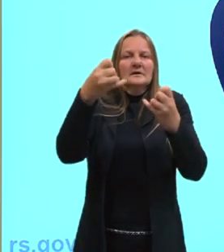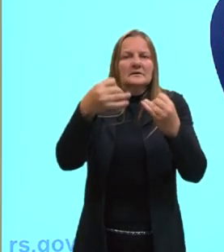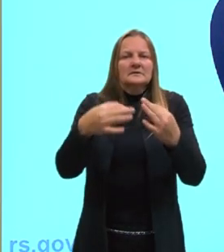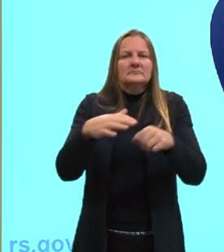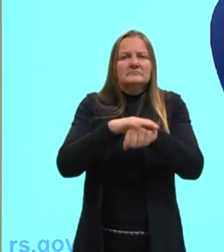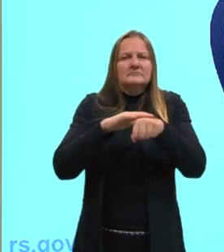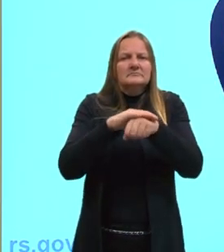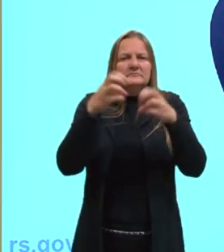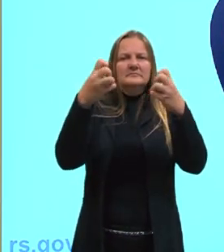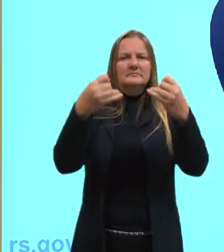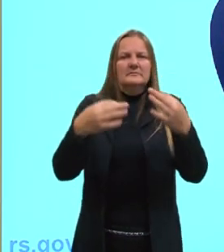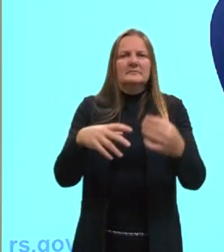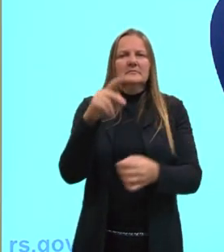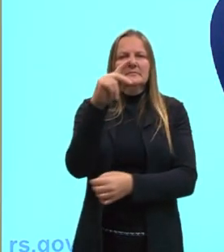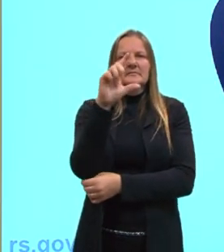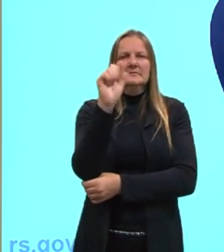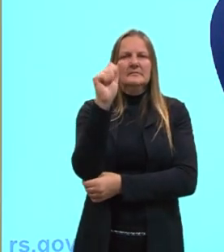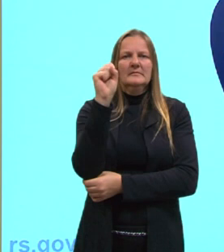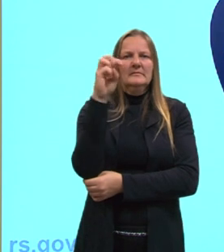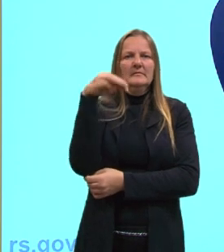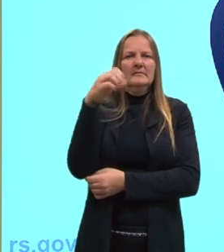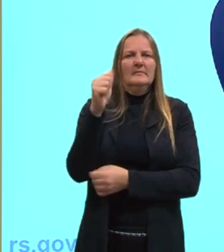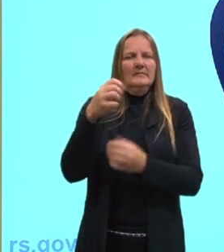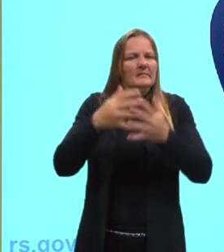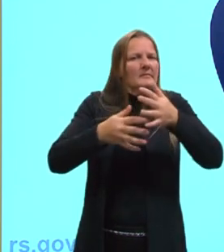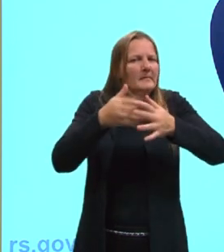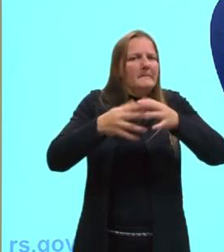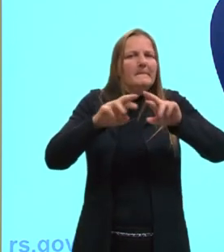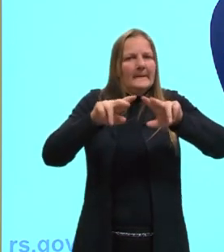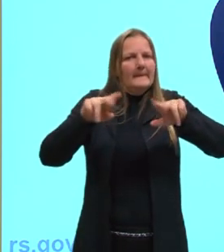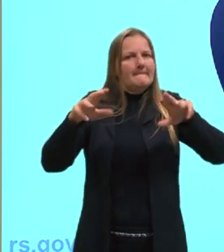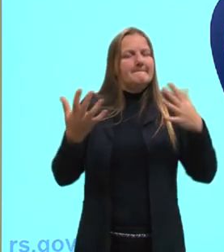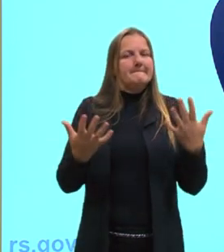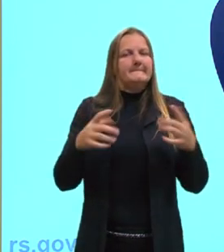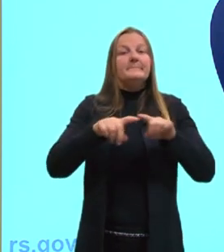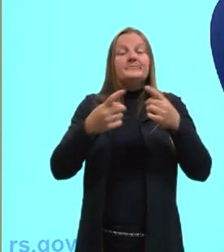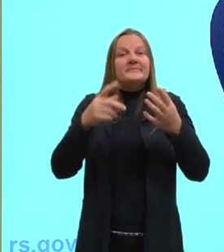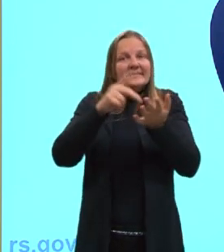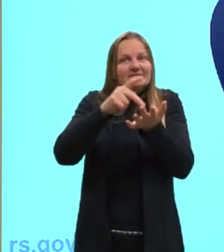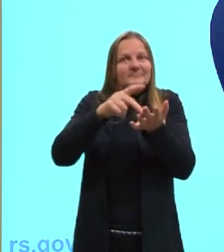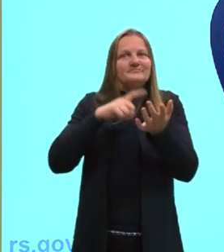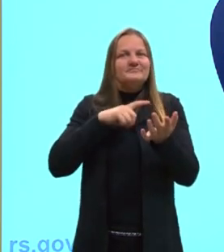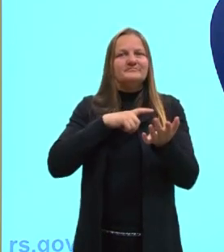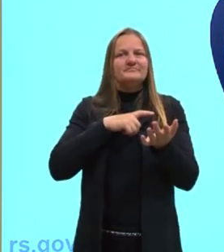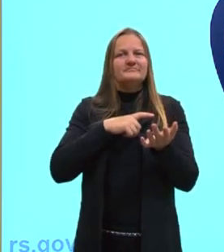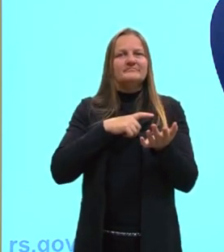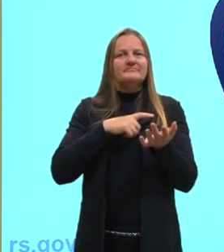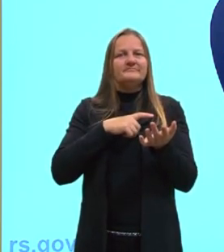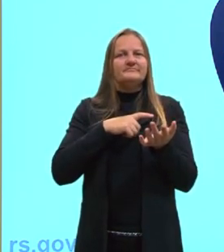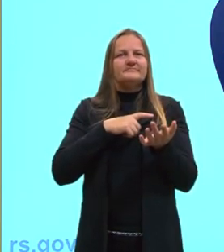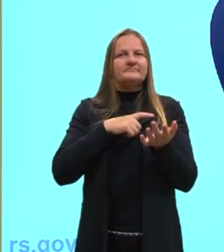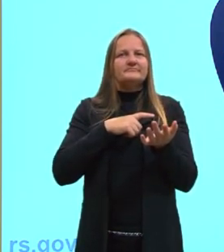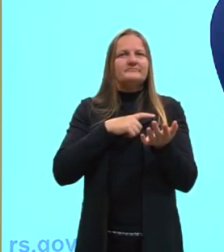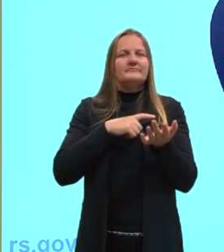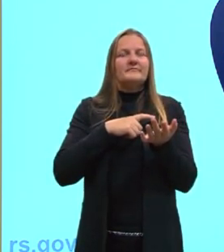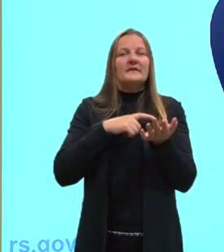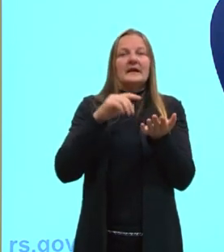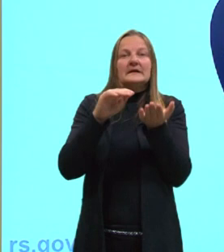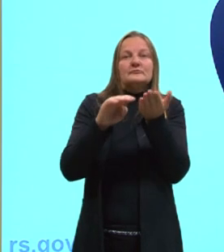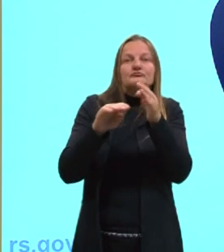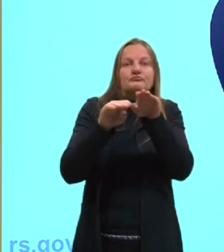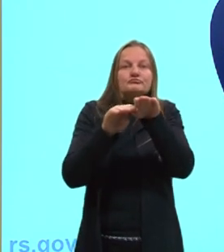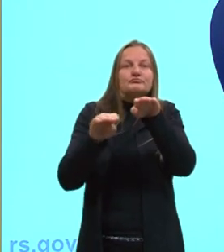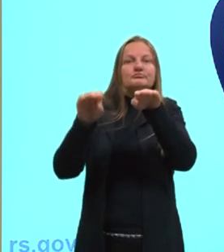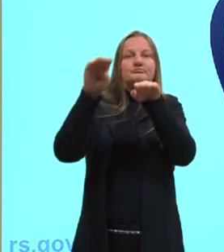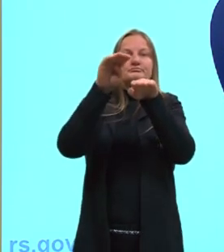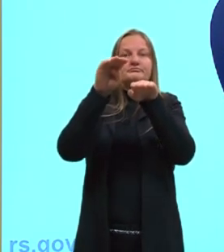é uma coisa um pouco mais complexa, tá? Na verdade, não seria complexa, né? Ele é um nível a mais que,